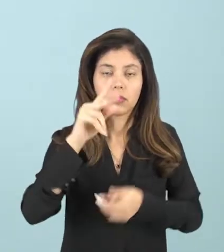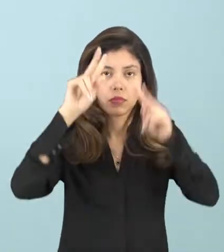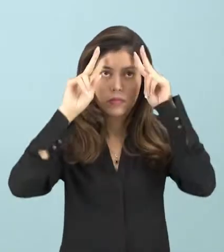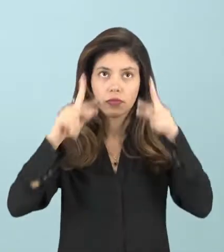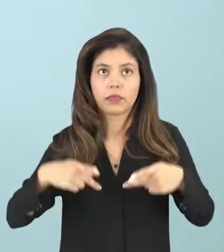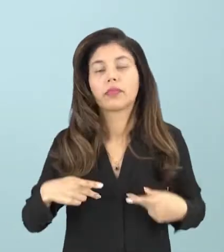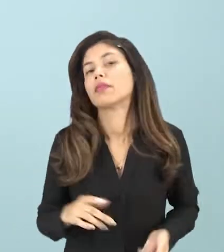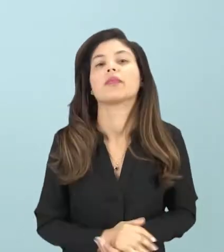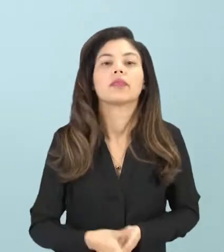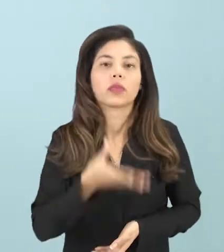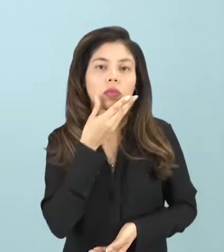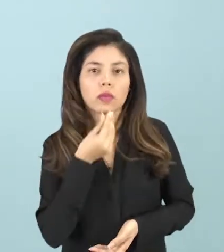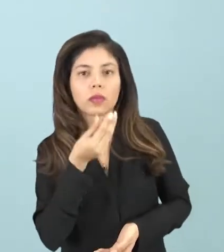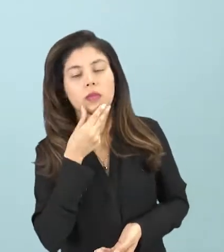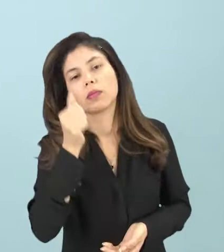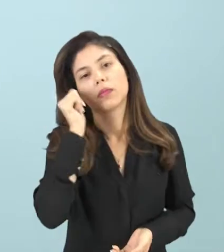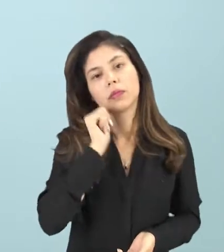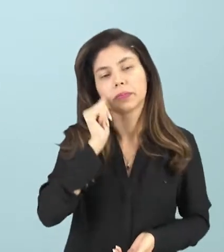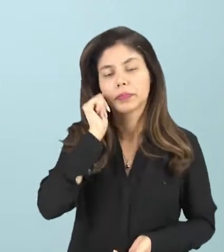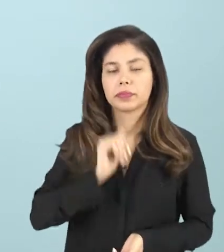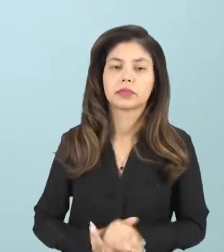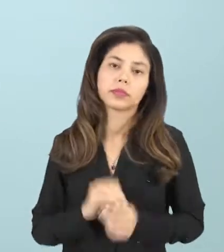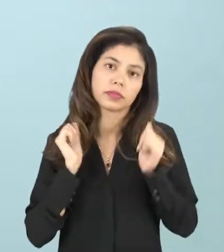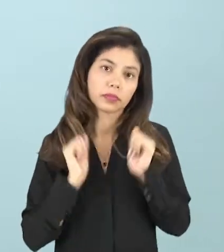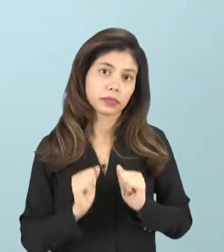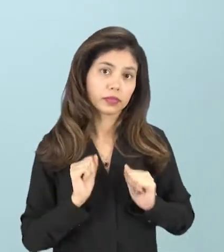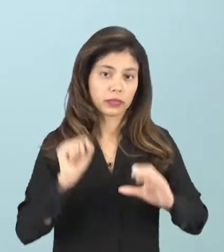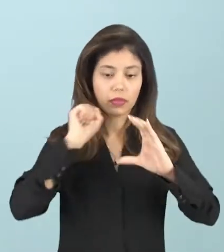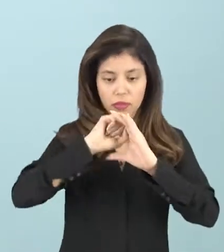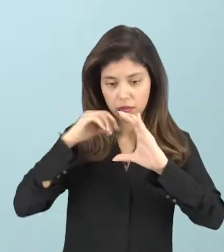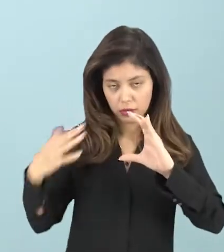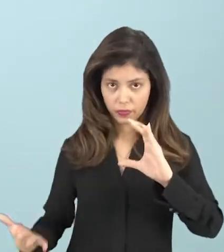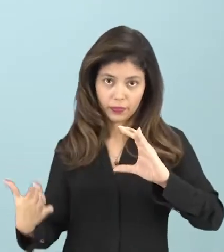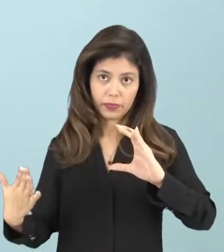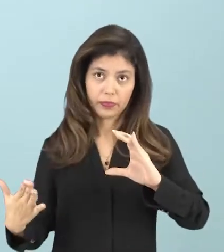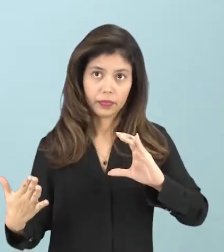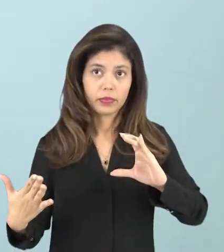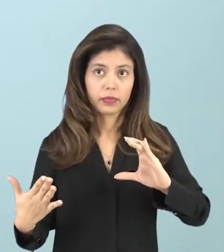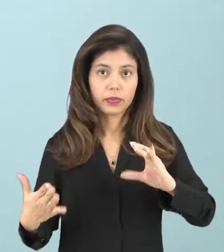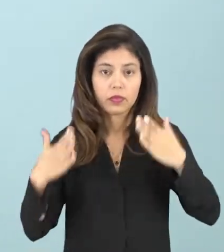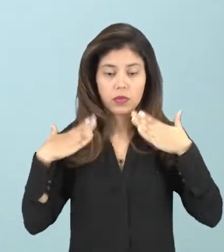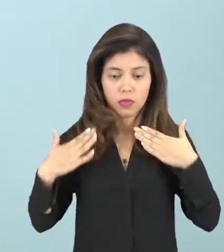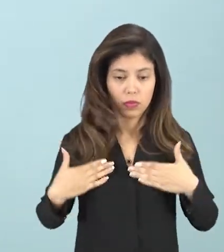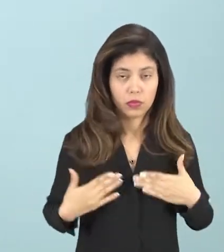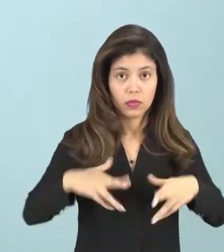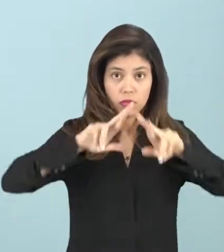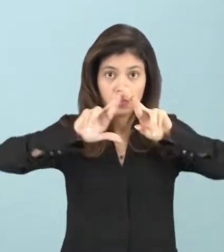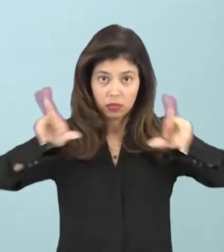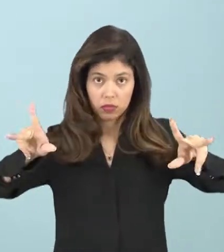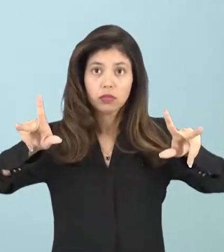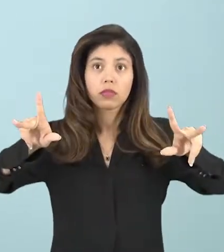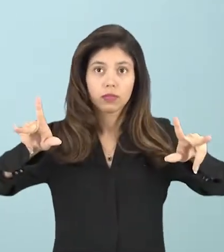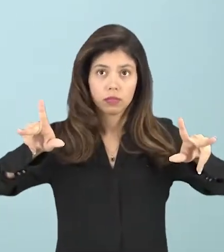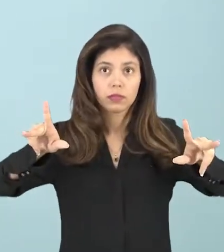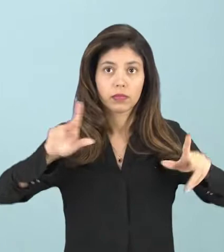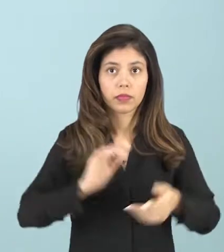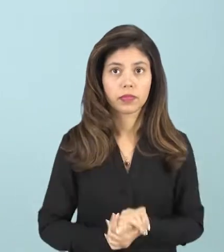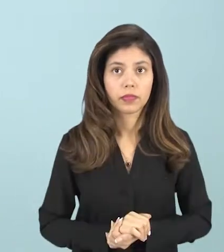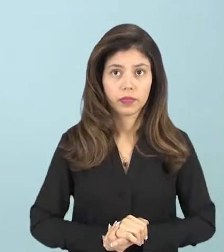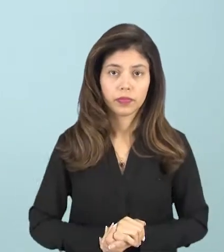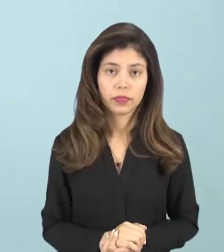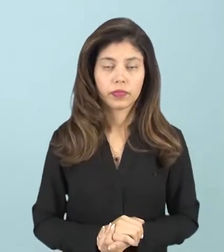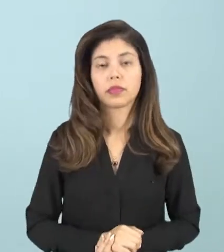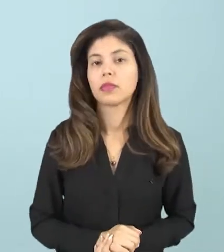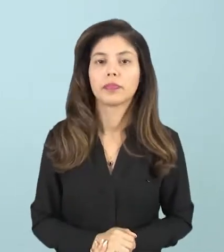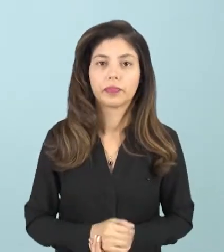pontuar desta maneira, possuem características anatômicas totalmente distintas,